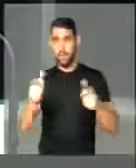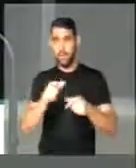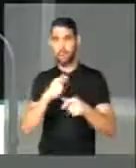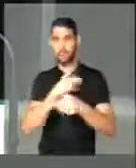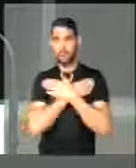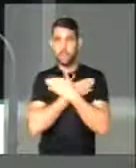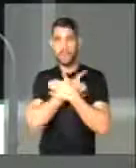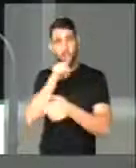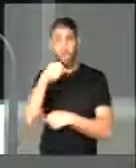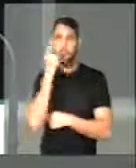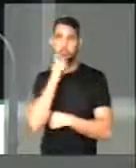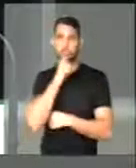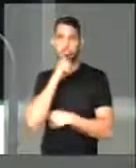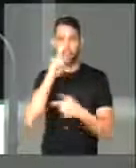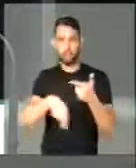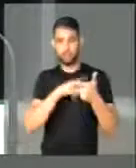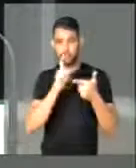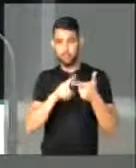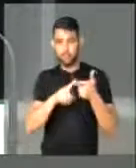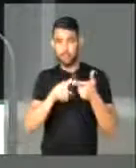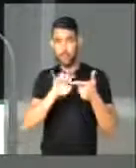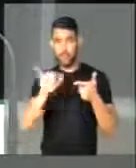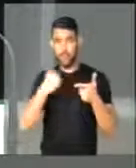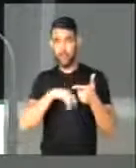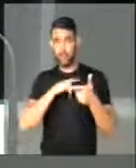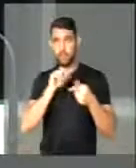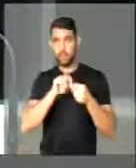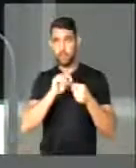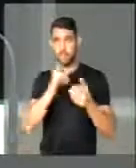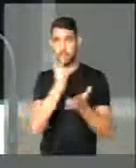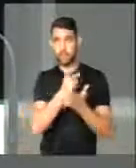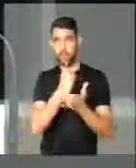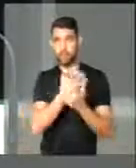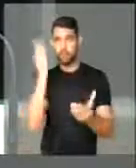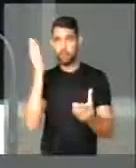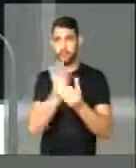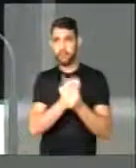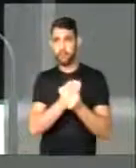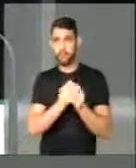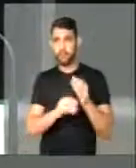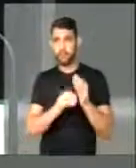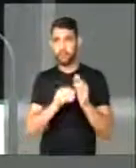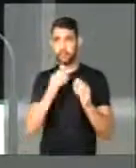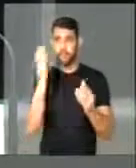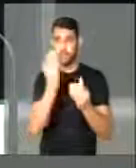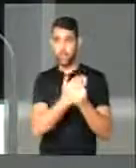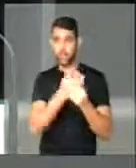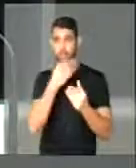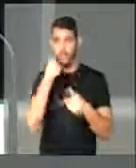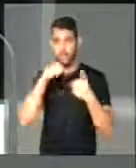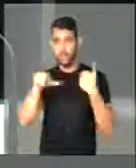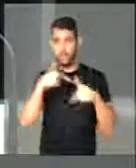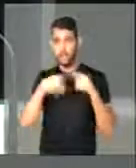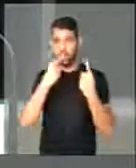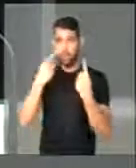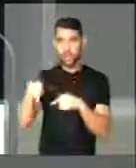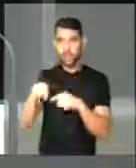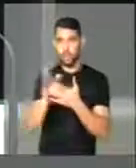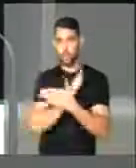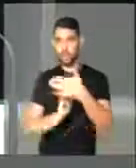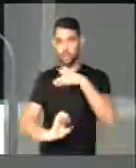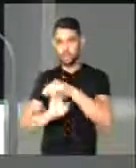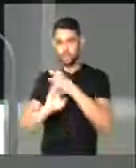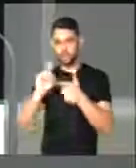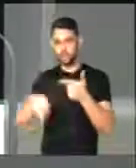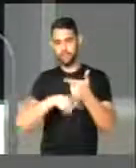o que é uma mentira. O segundo é que há uma excessiva judicialização dos trabalhadores contra as